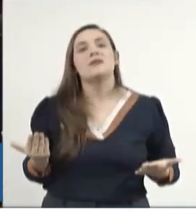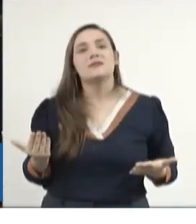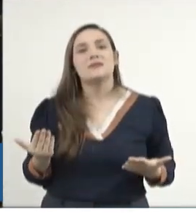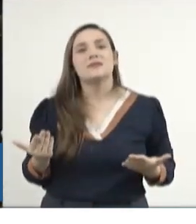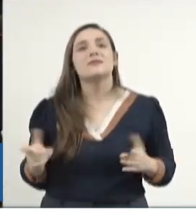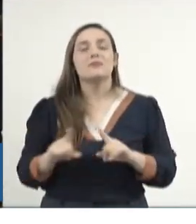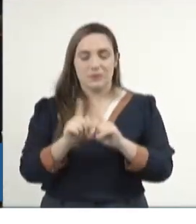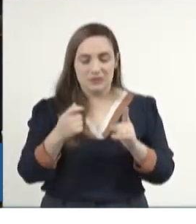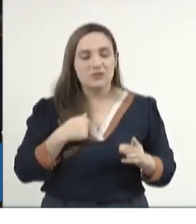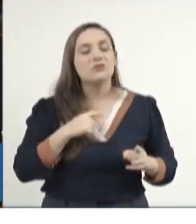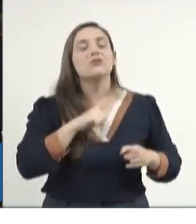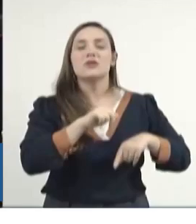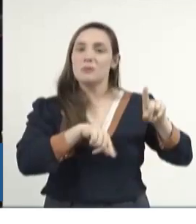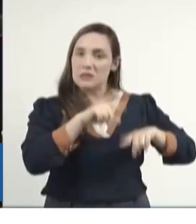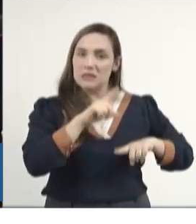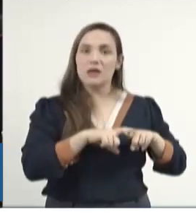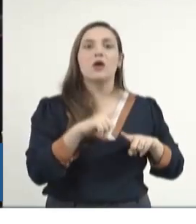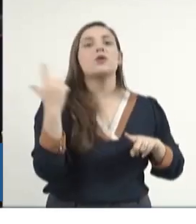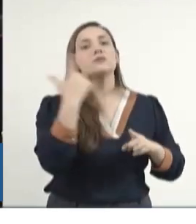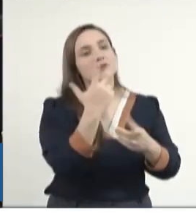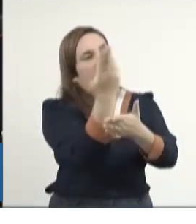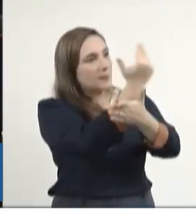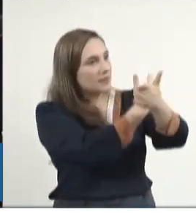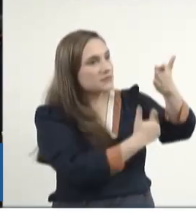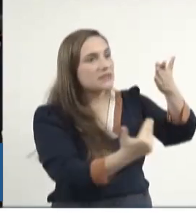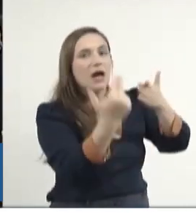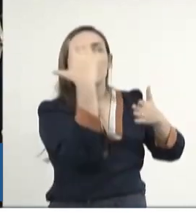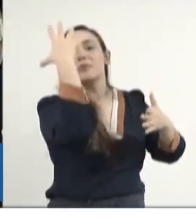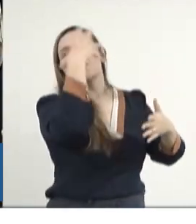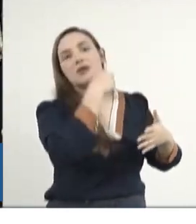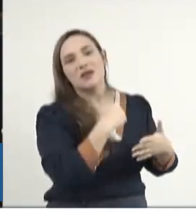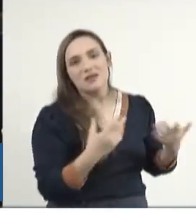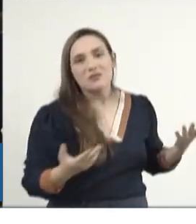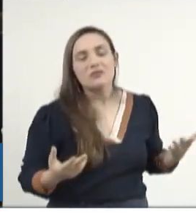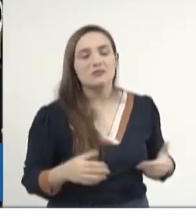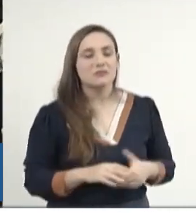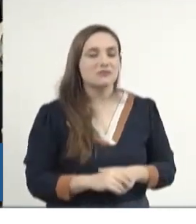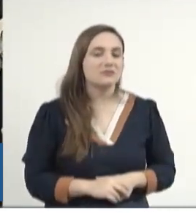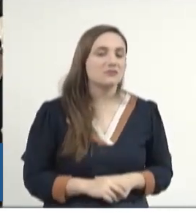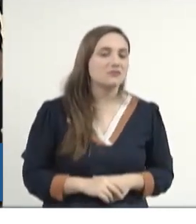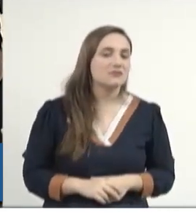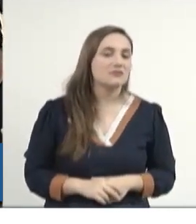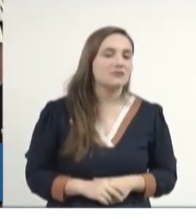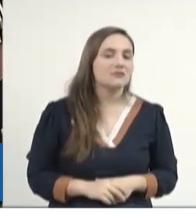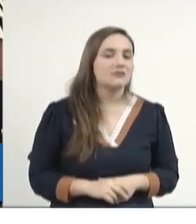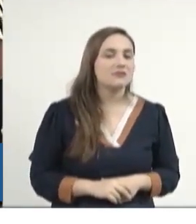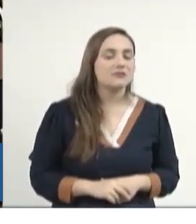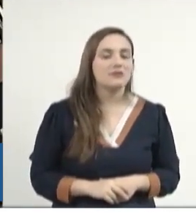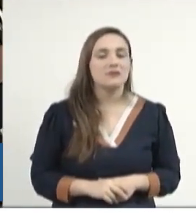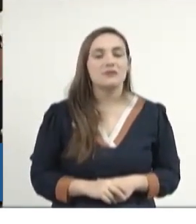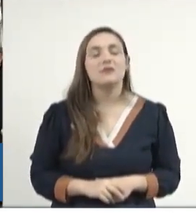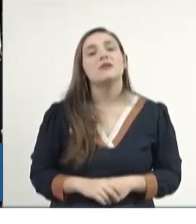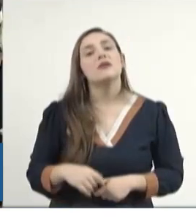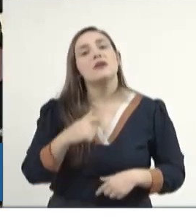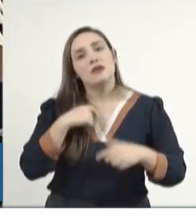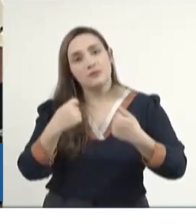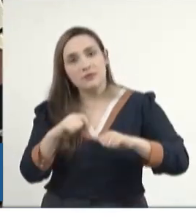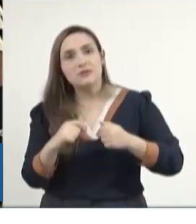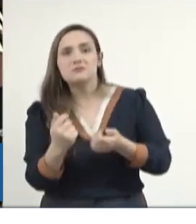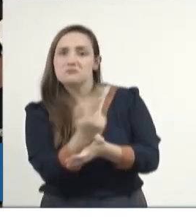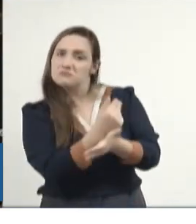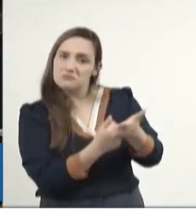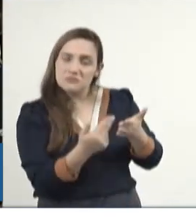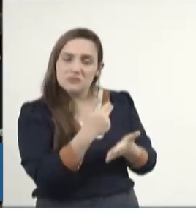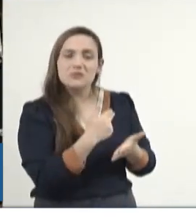produto na minha casa, as tintas e outras coisas. E não fico naquilo, sabe? Eu tenho que produzir. Estou com